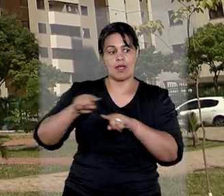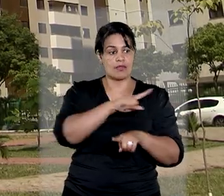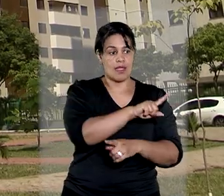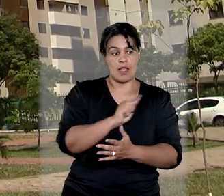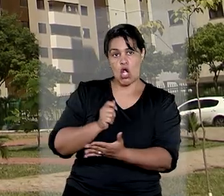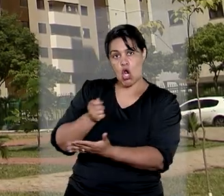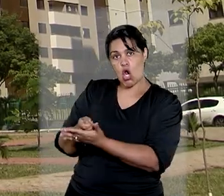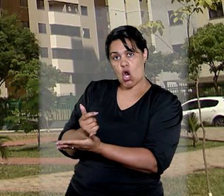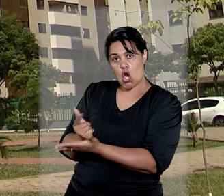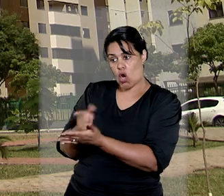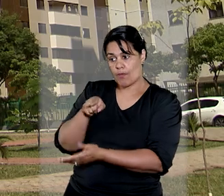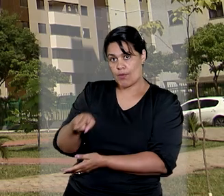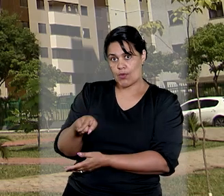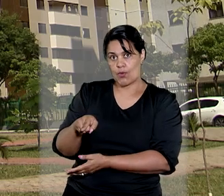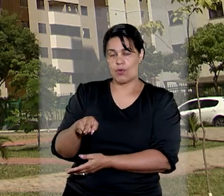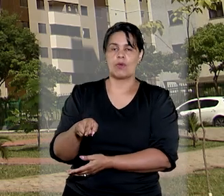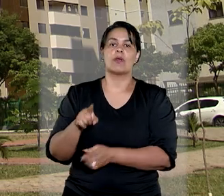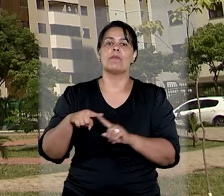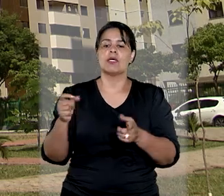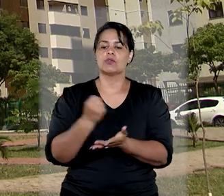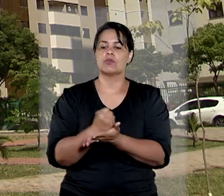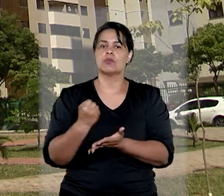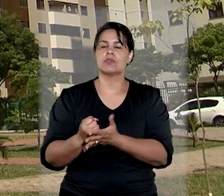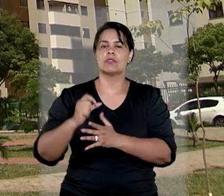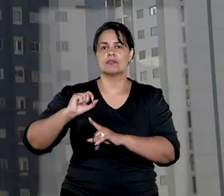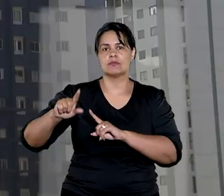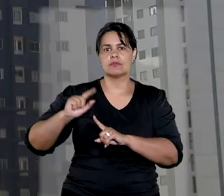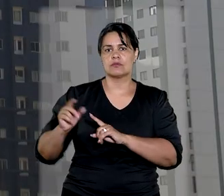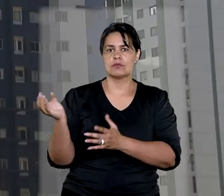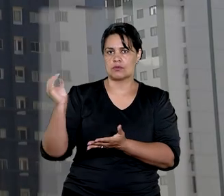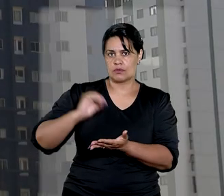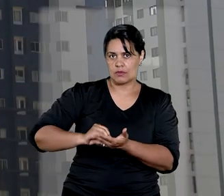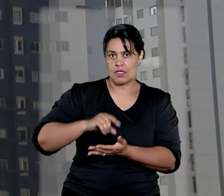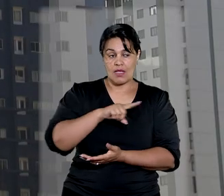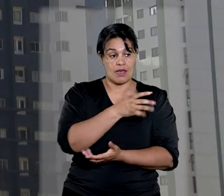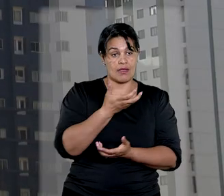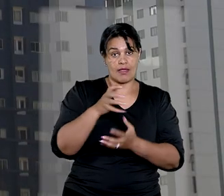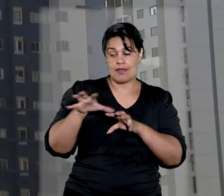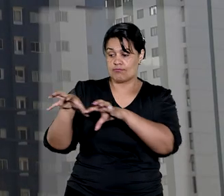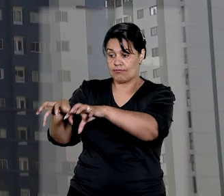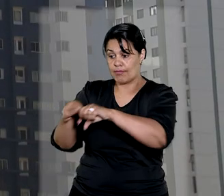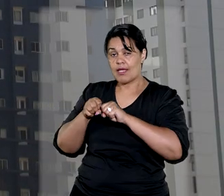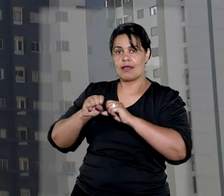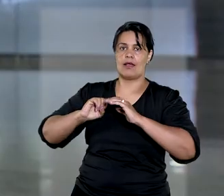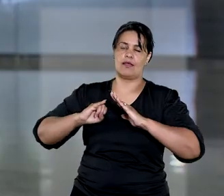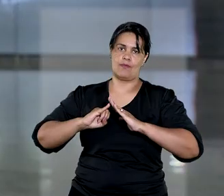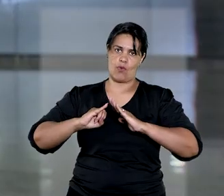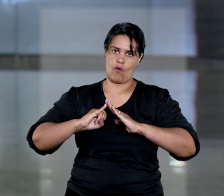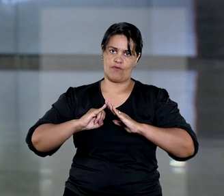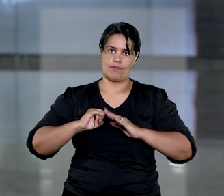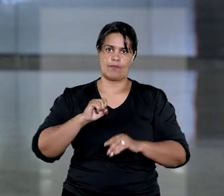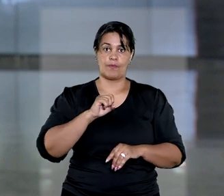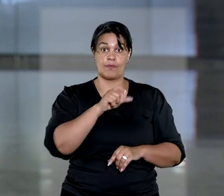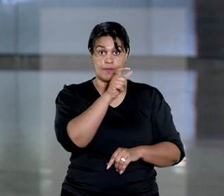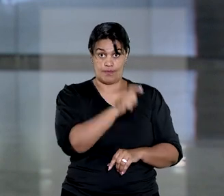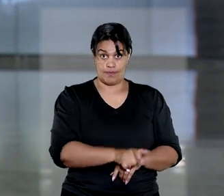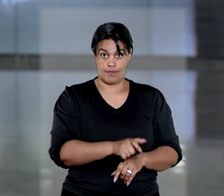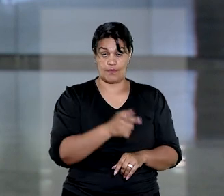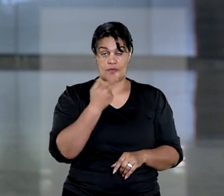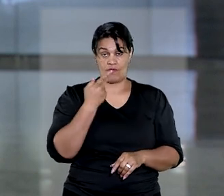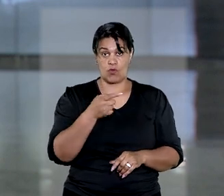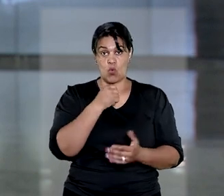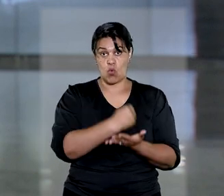do contrato de locação firmado pelos antigos proprietários, com o objetivo de entrar na posse do bem. A autora alegou que o